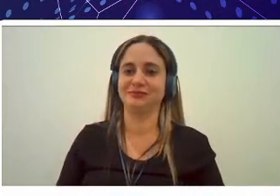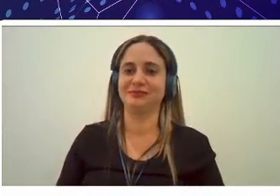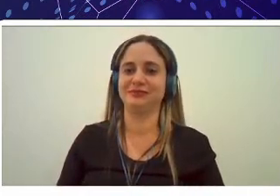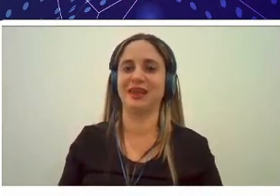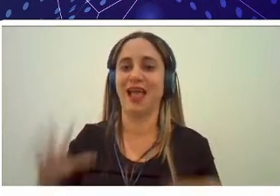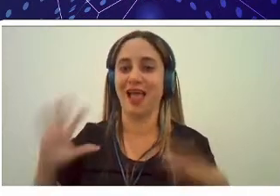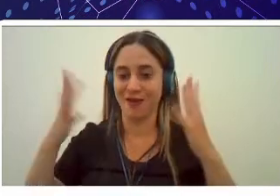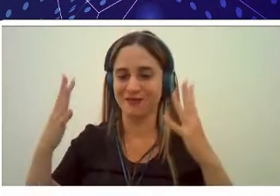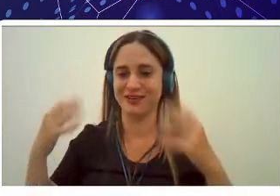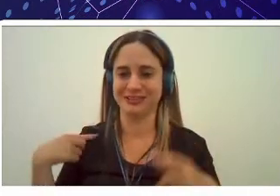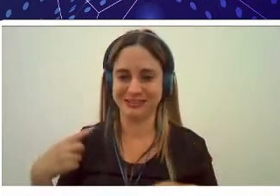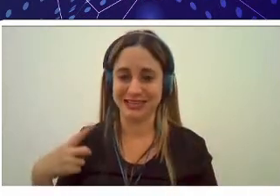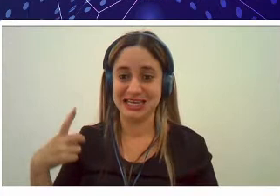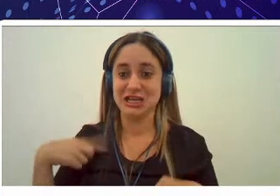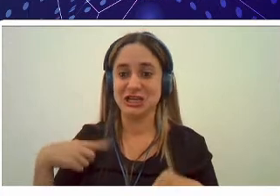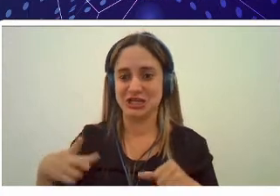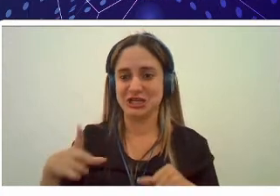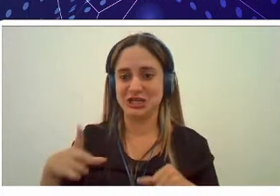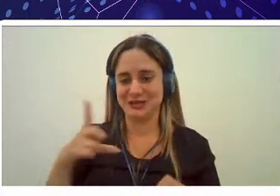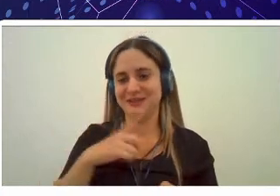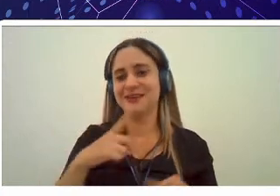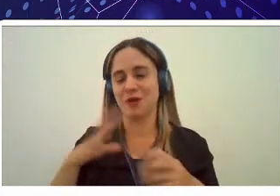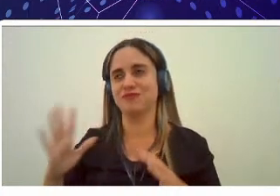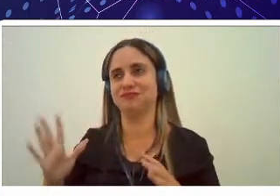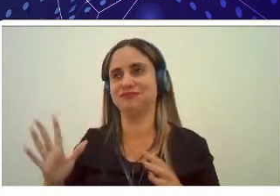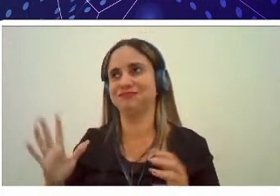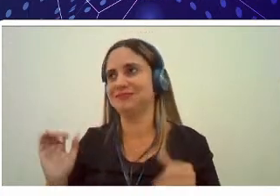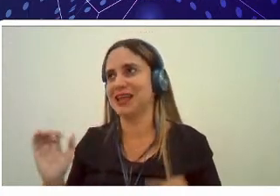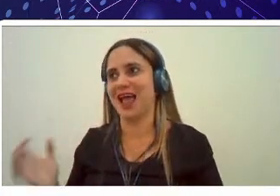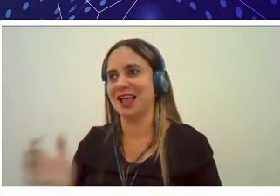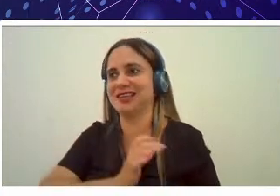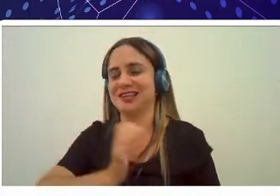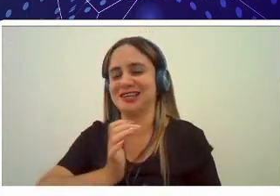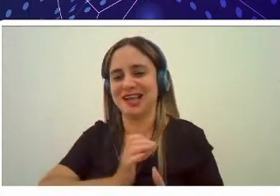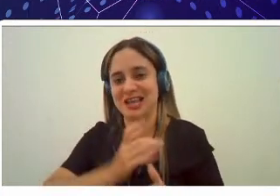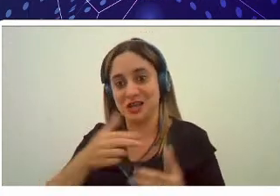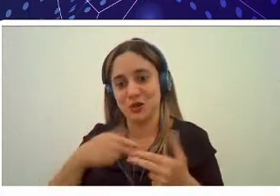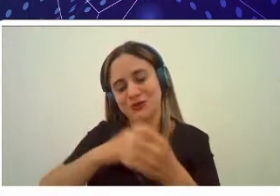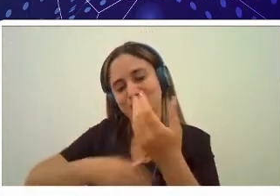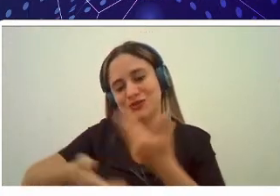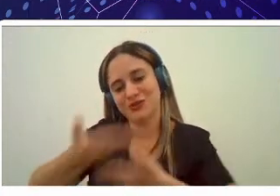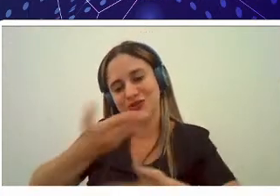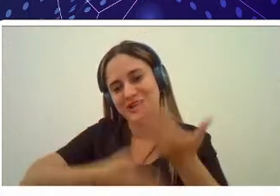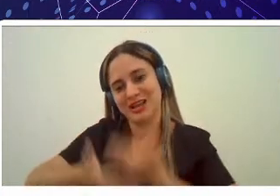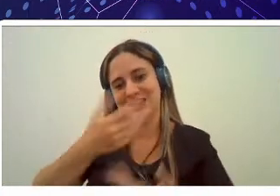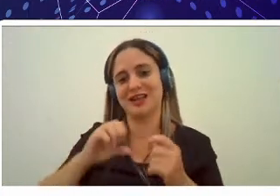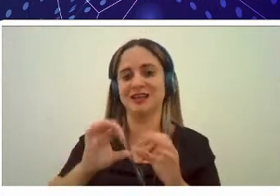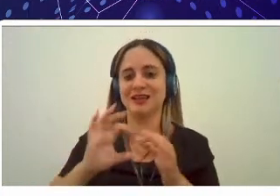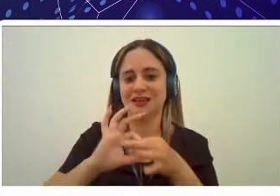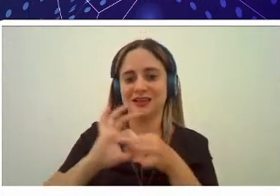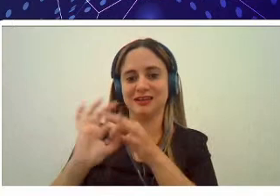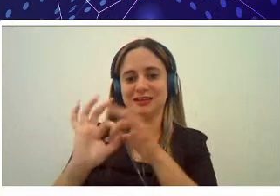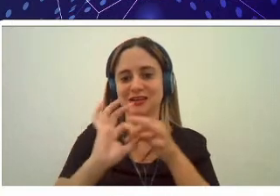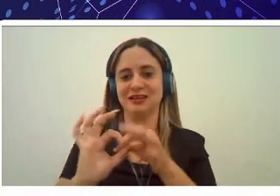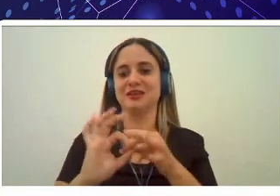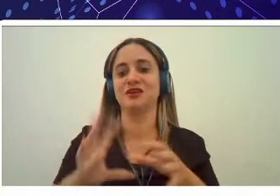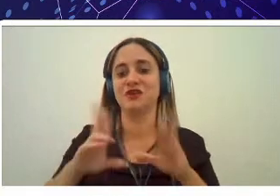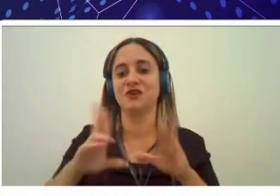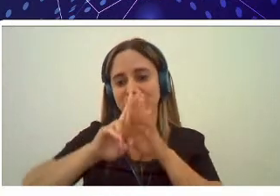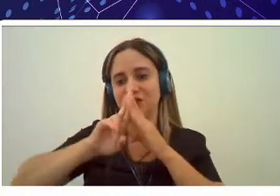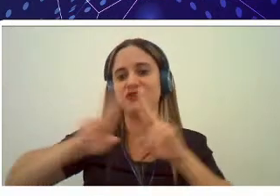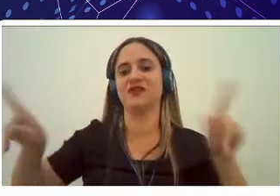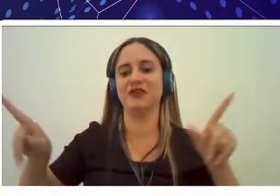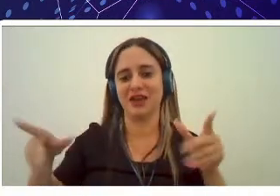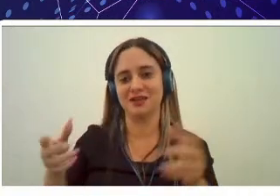e com certeza enriquecem essa confraternização essa socialização essa integração entre os diferentes